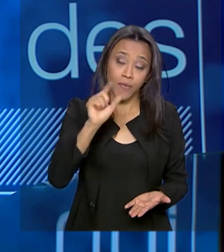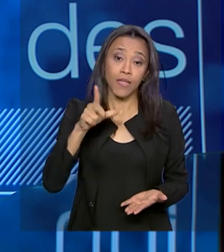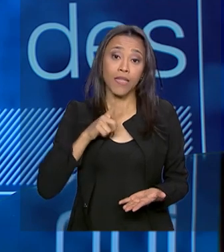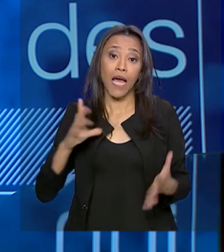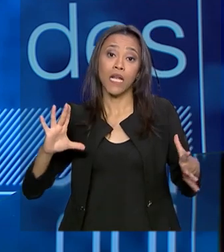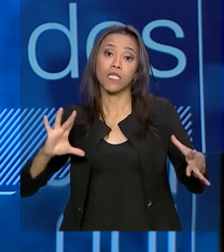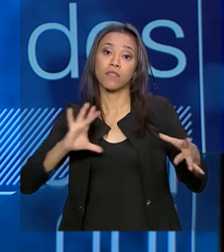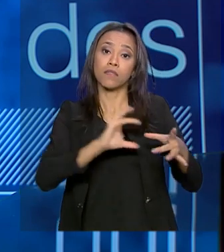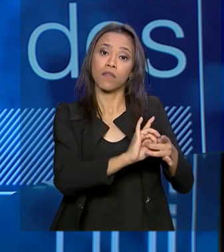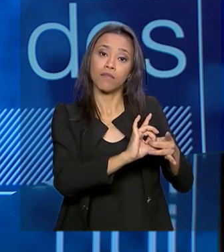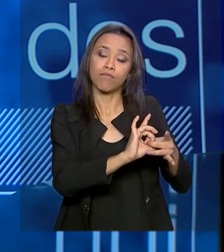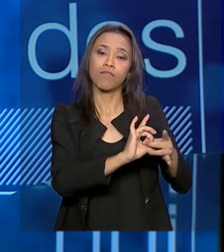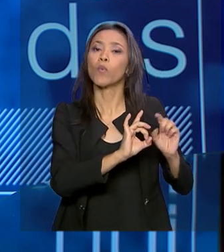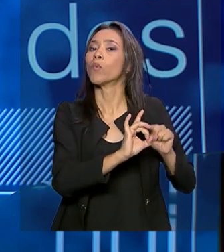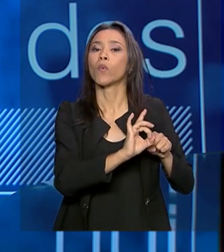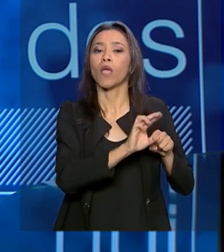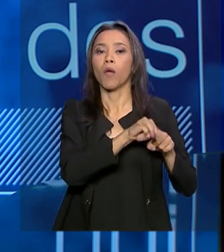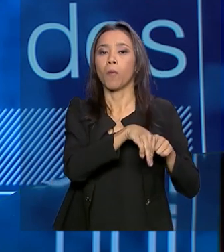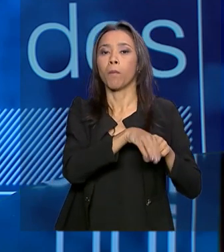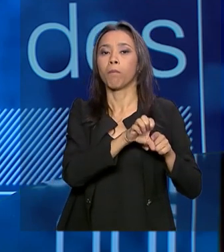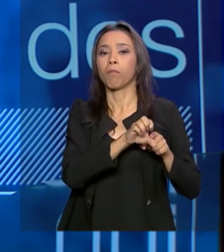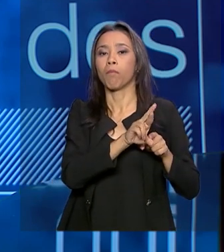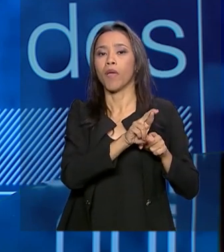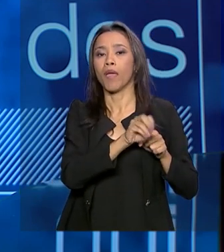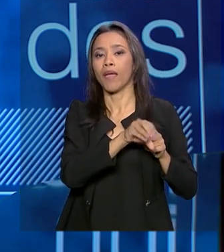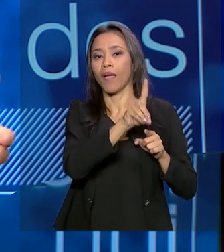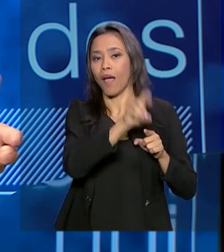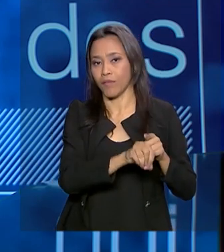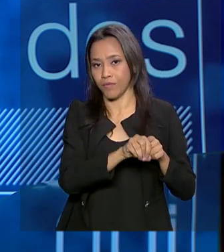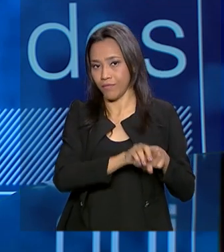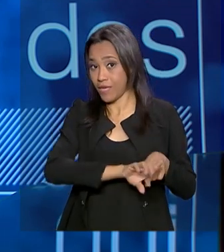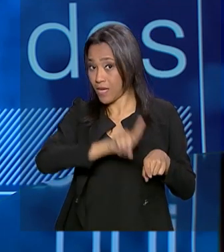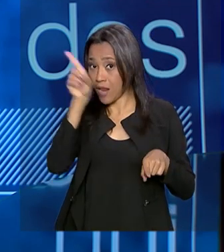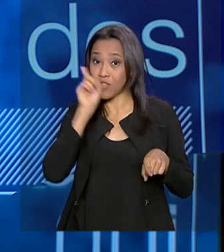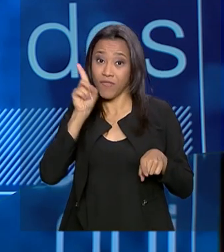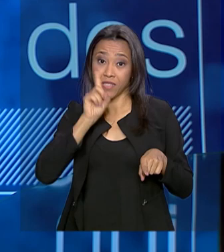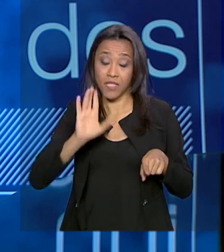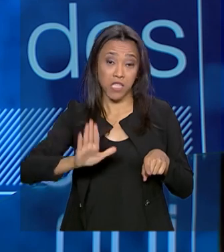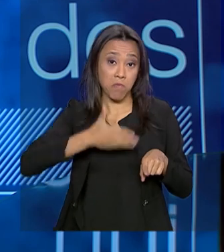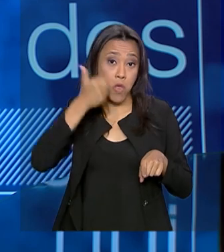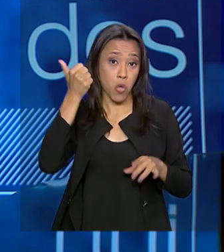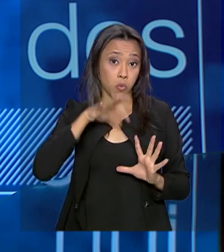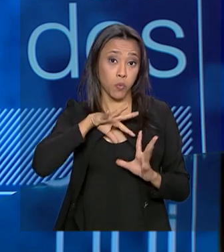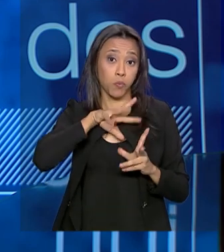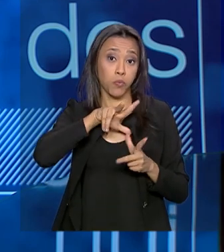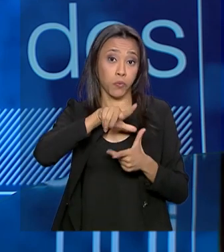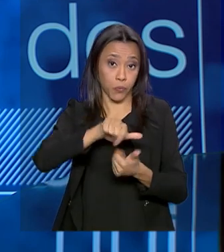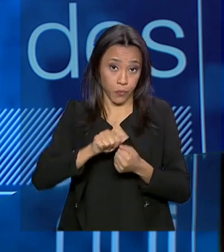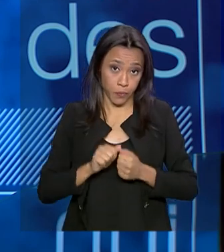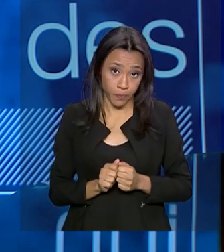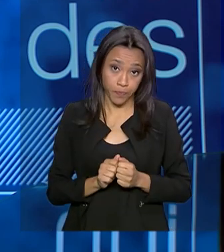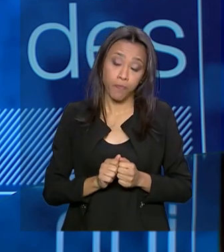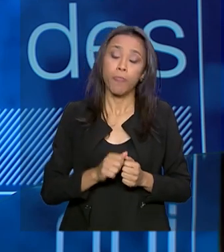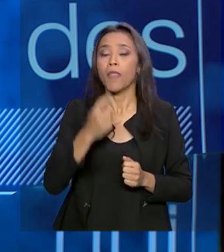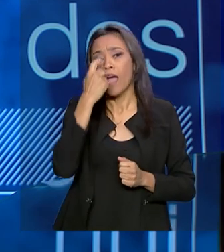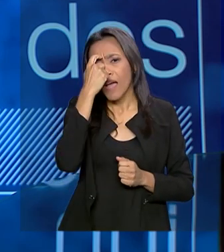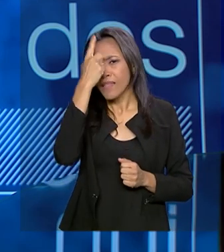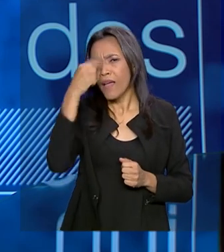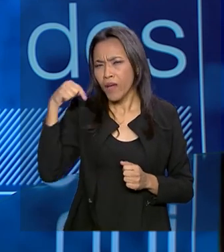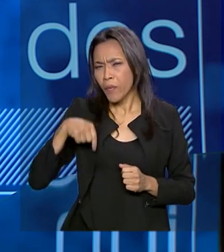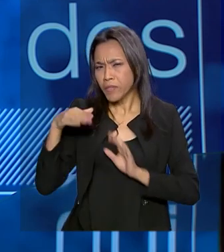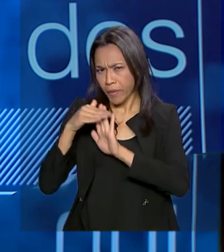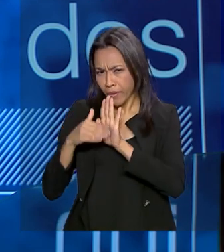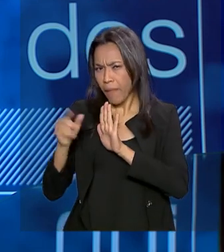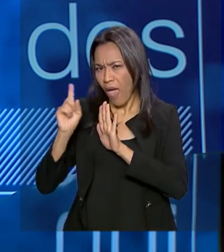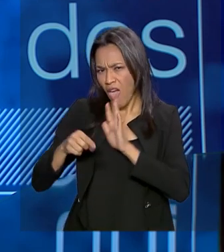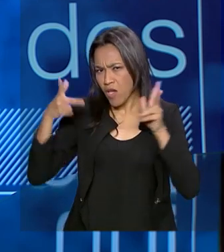mercado. E as universidades norte-americanas, elas estão entre as melhores do mundo. A ideia também com o Futurice é